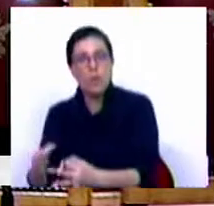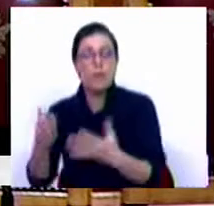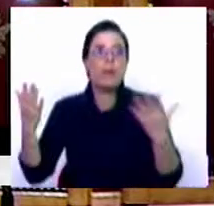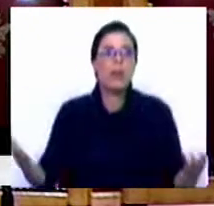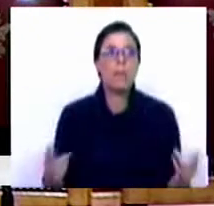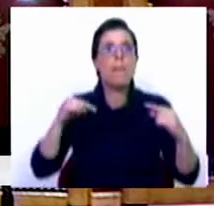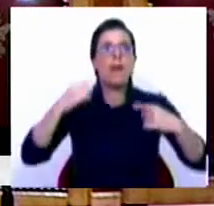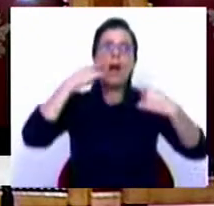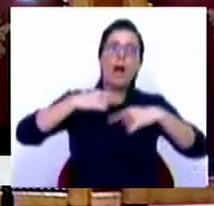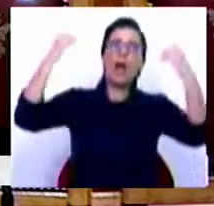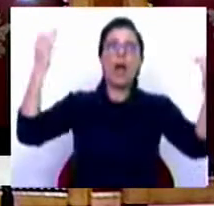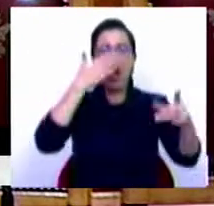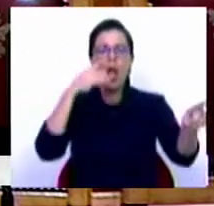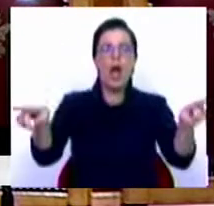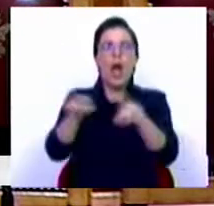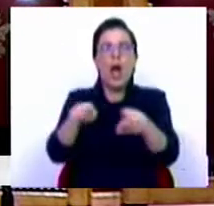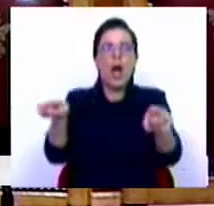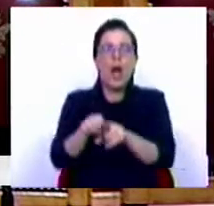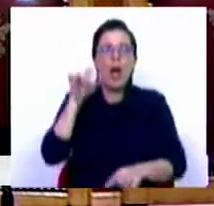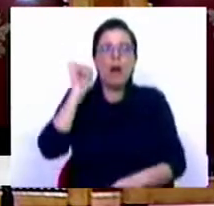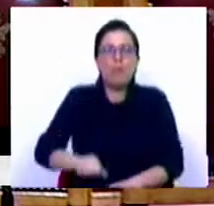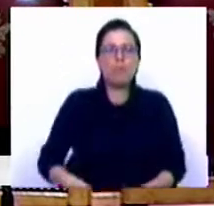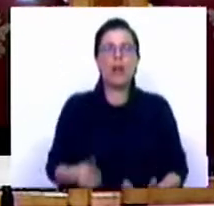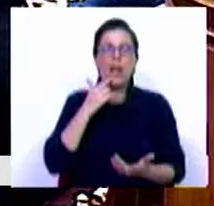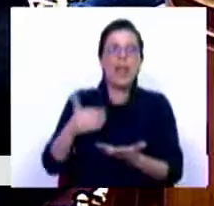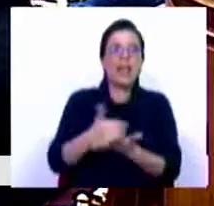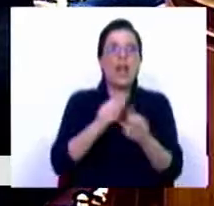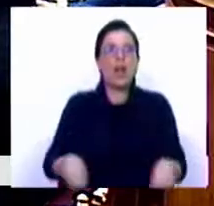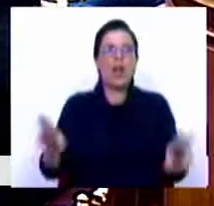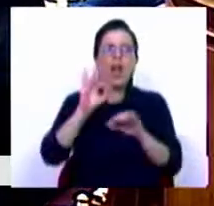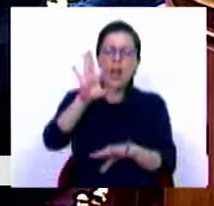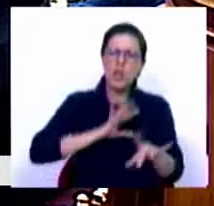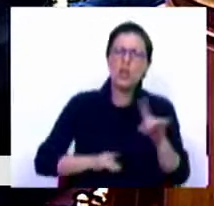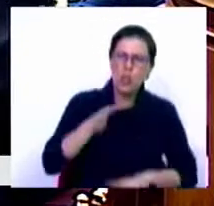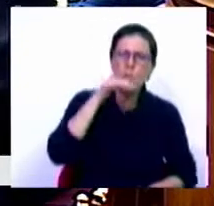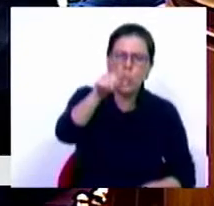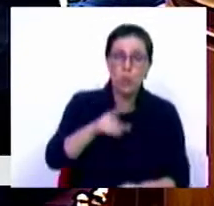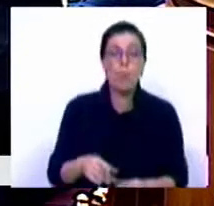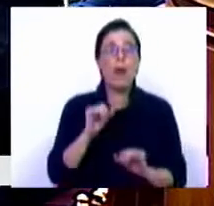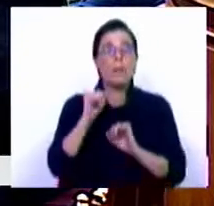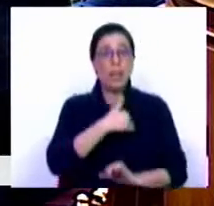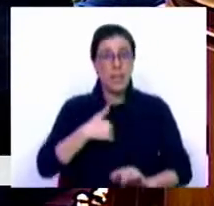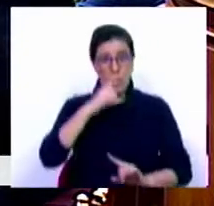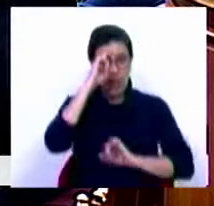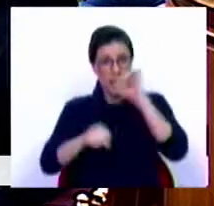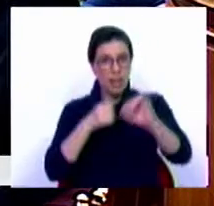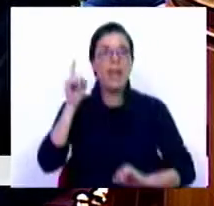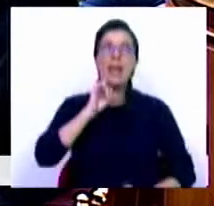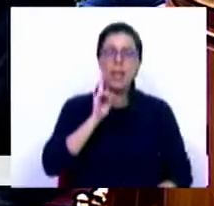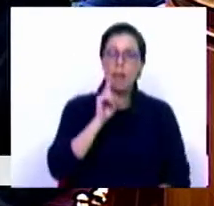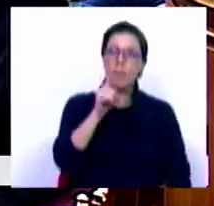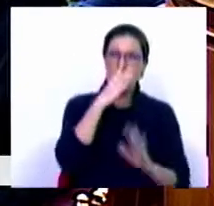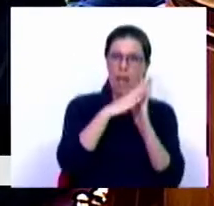por isso traz aqui, como se fosse artilharia, um conjunto de dados. Por isso, Sr. Deputado, literacia para a saúde, um importante